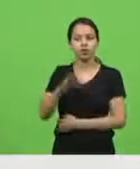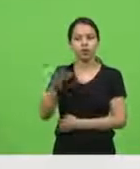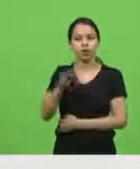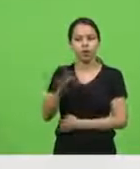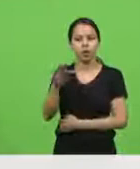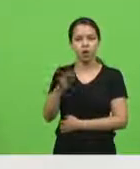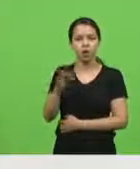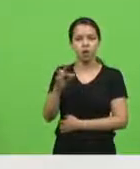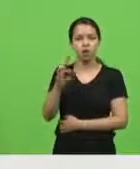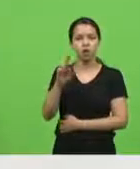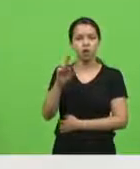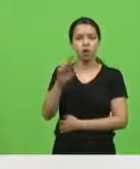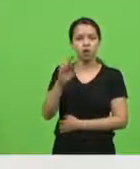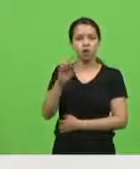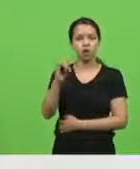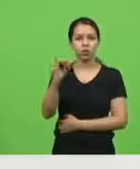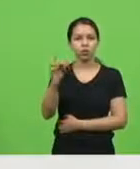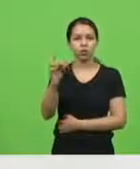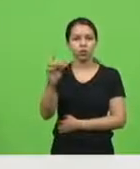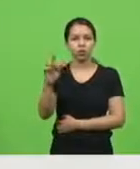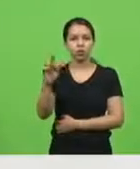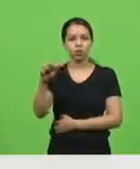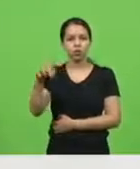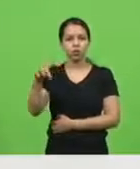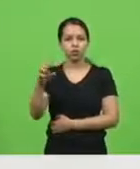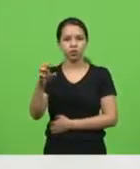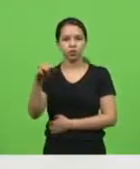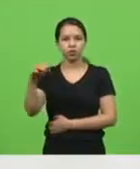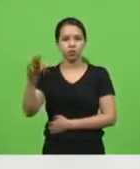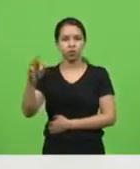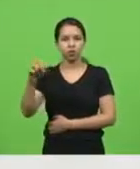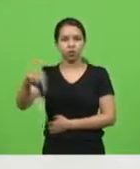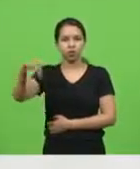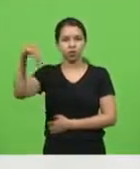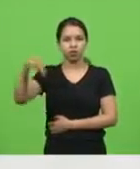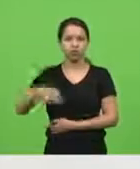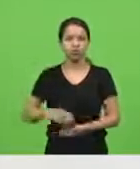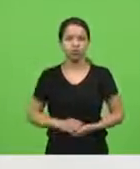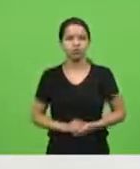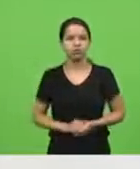Norte, General Girão. Eu gostaria de fazer uma leitura dessa carta.